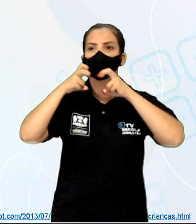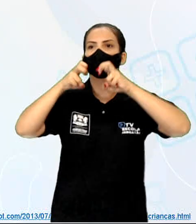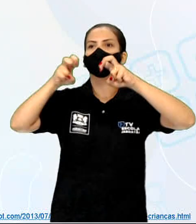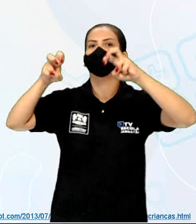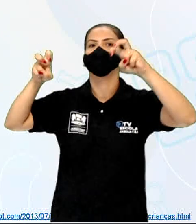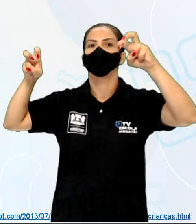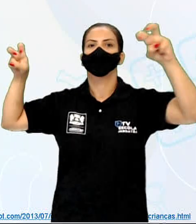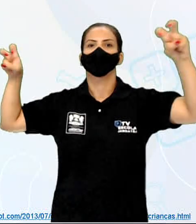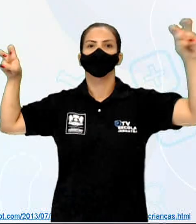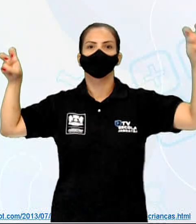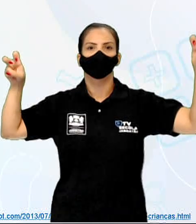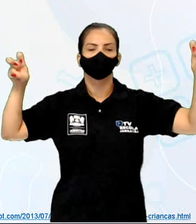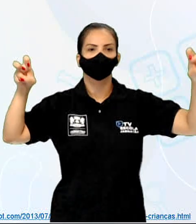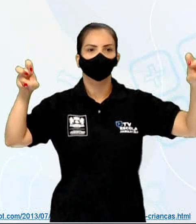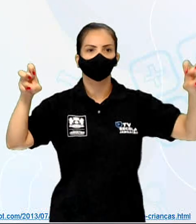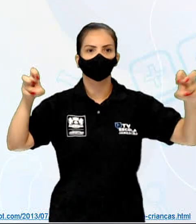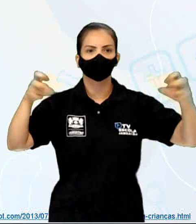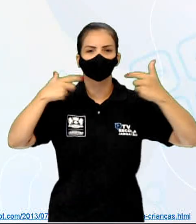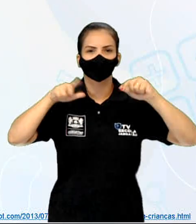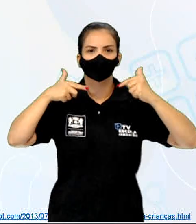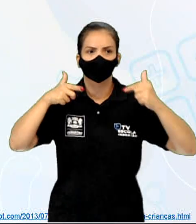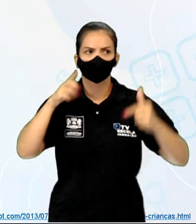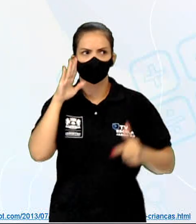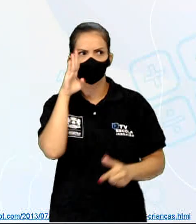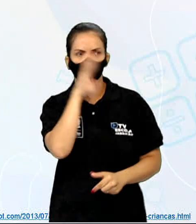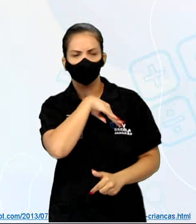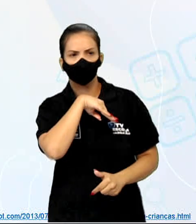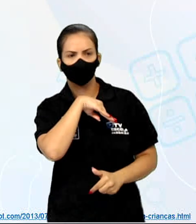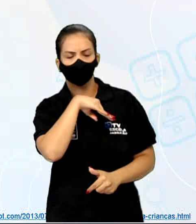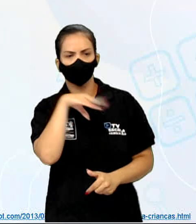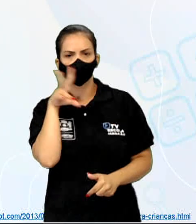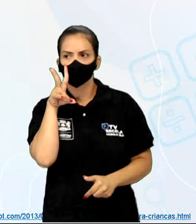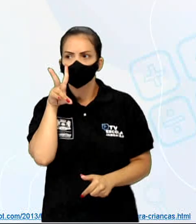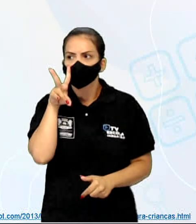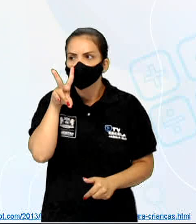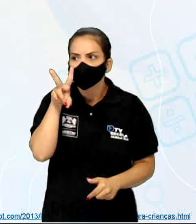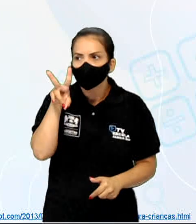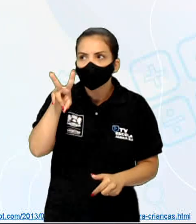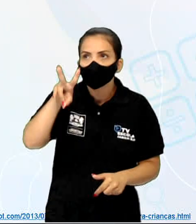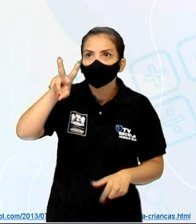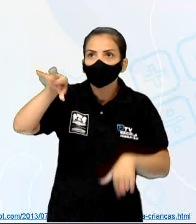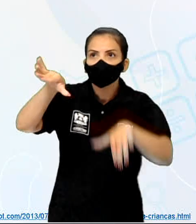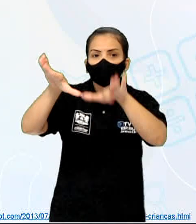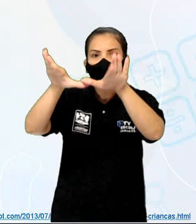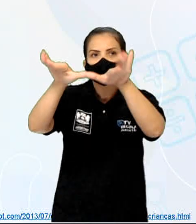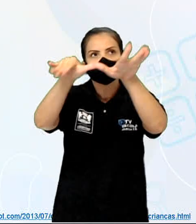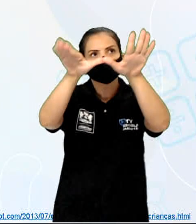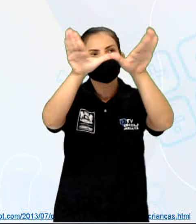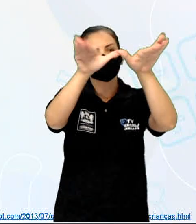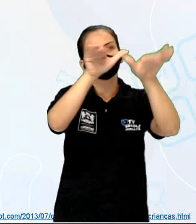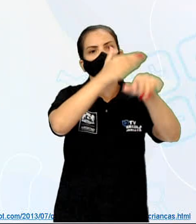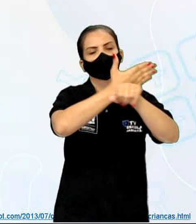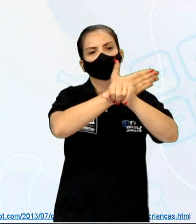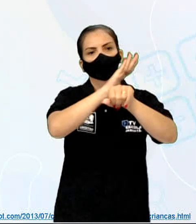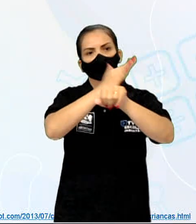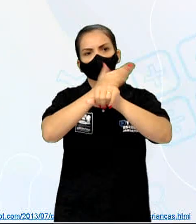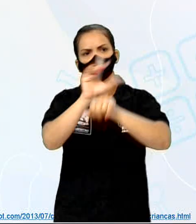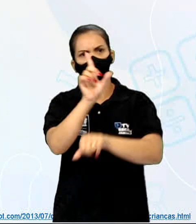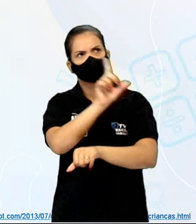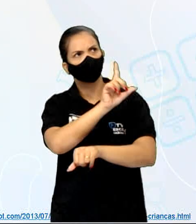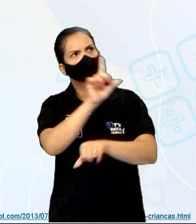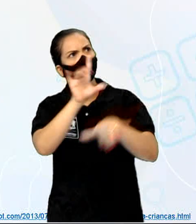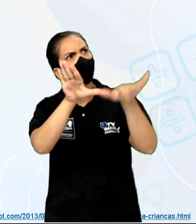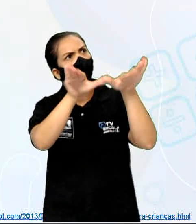que risada malvada. Vejo, então, um pássaro branco a voar. Mas não é pássaro,